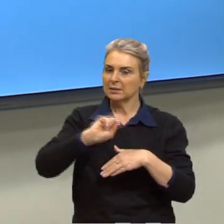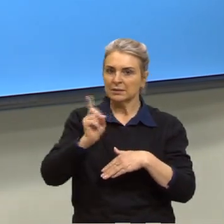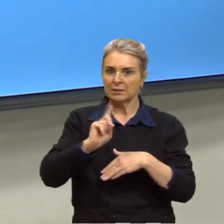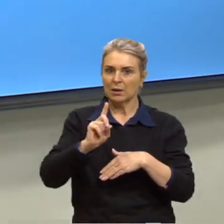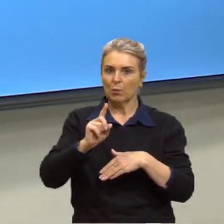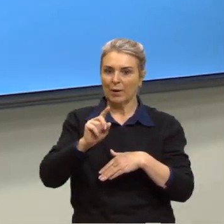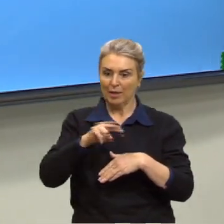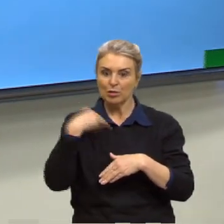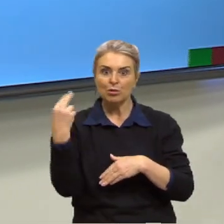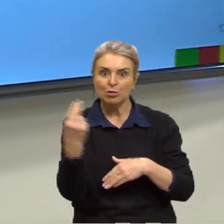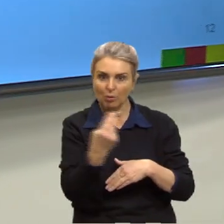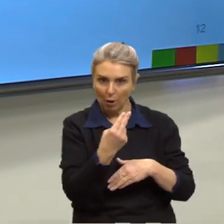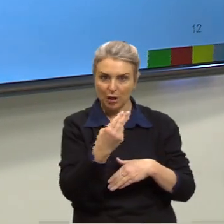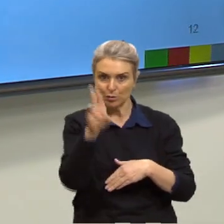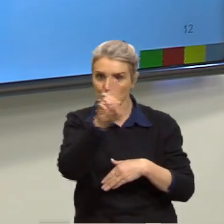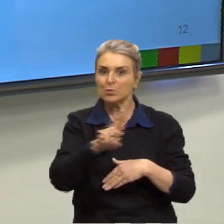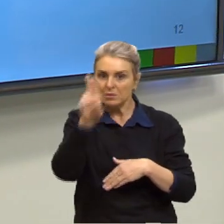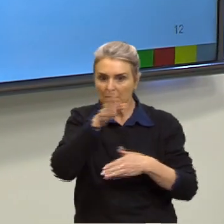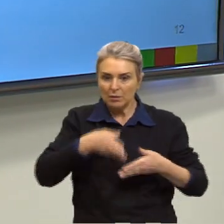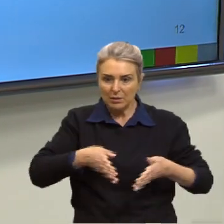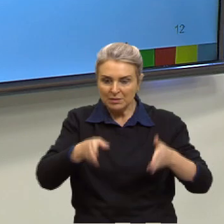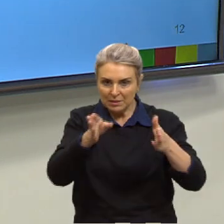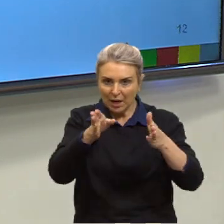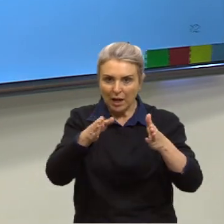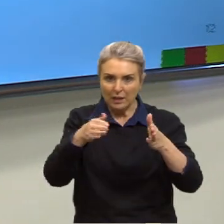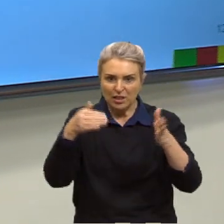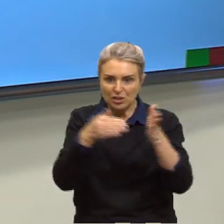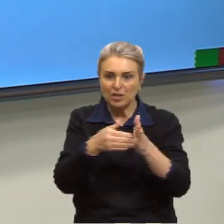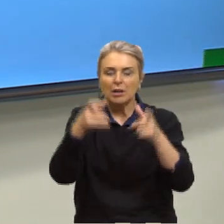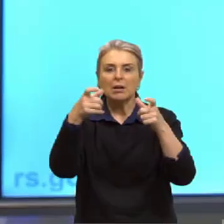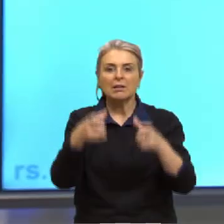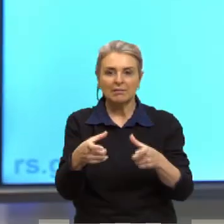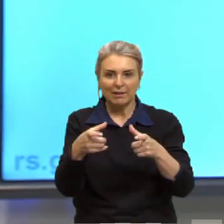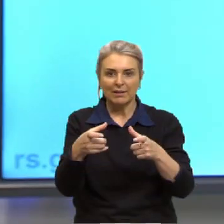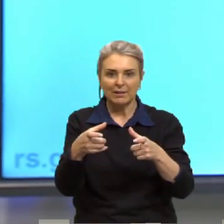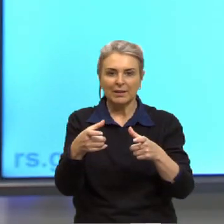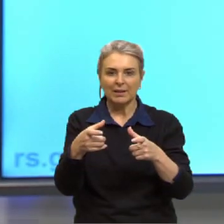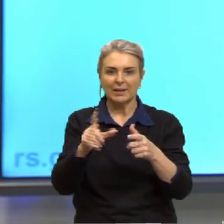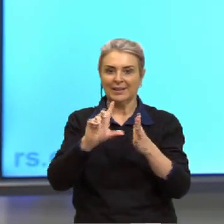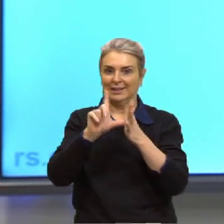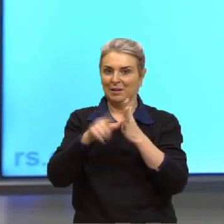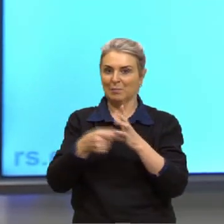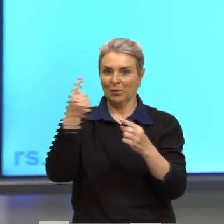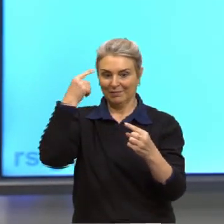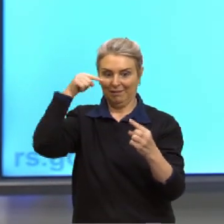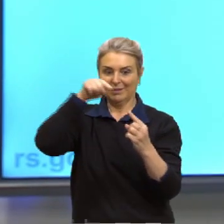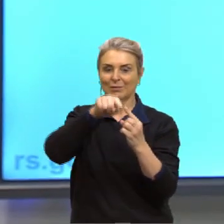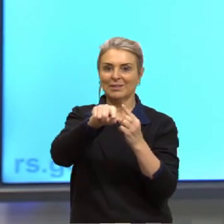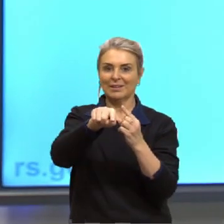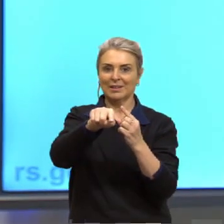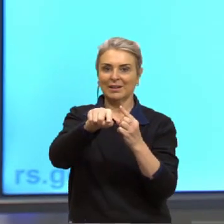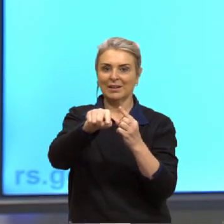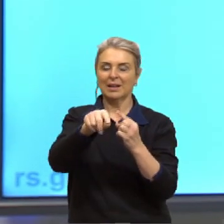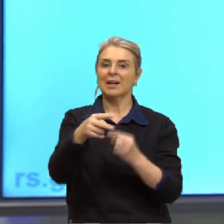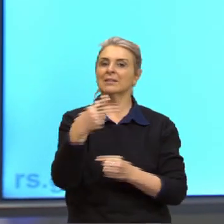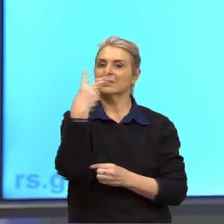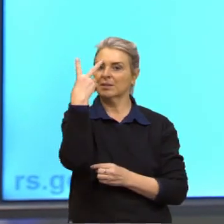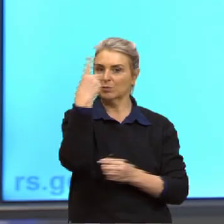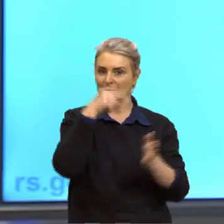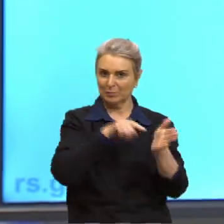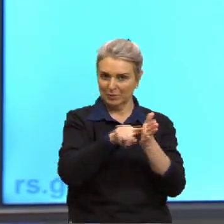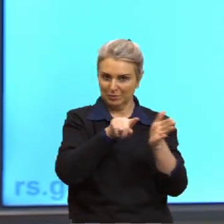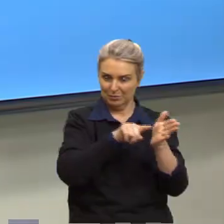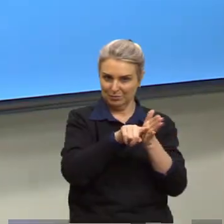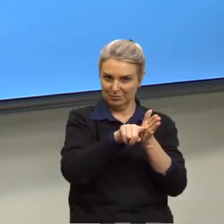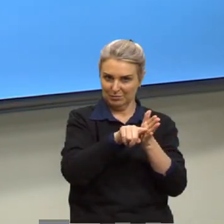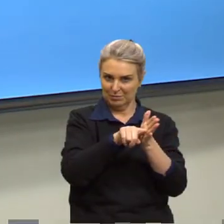estrada. depois, a ironia das duas perguntas, né, para onde vai essa estrada?